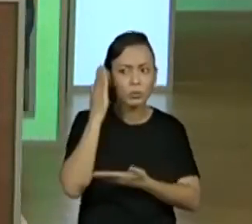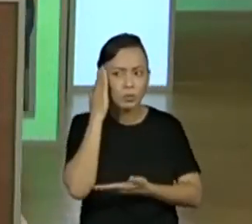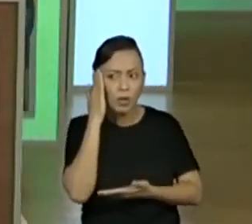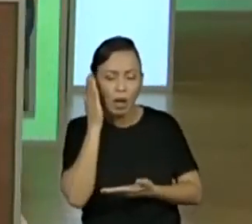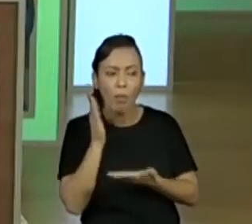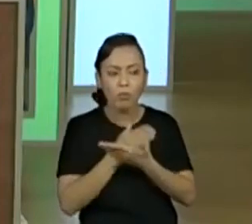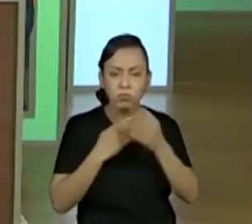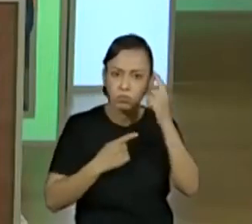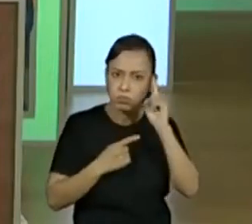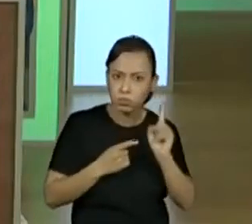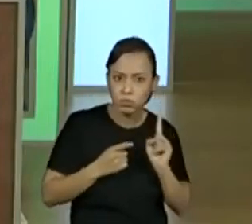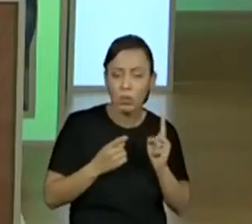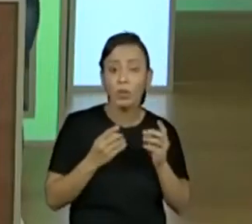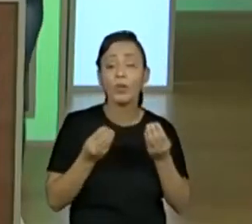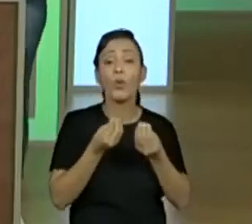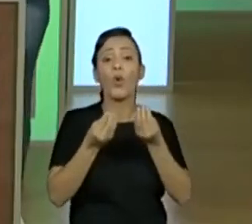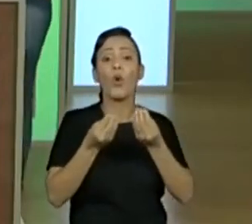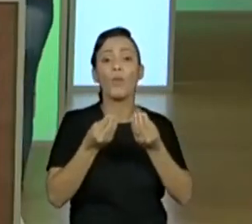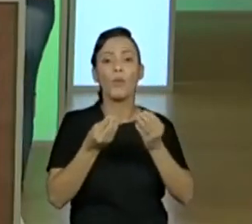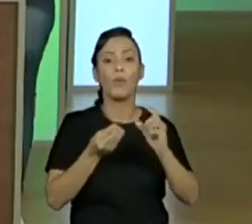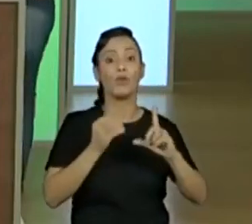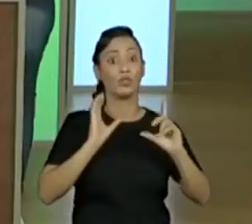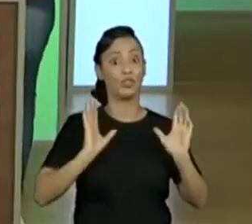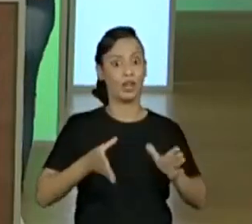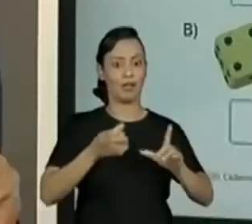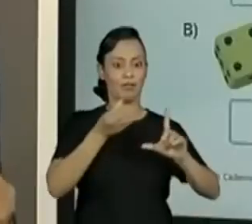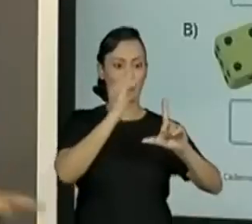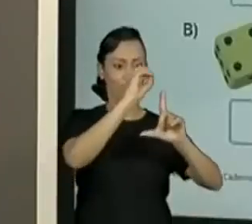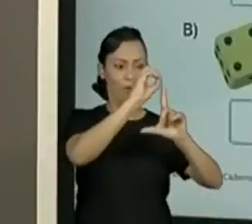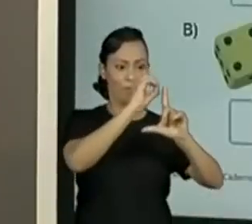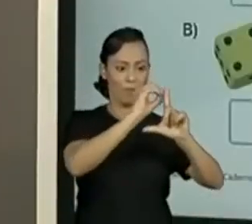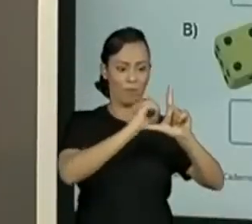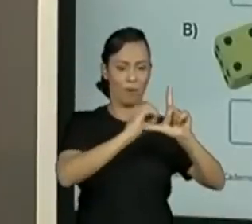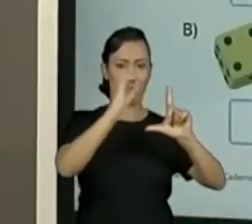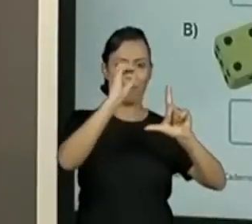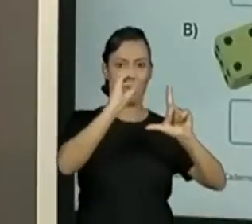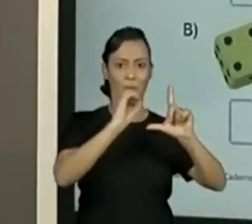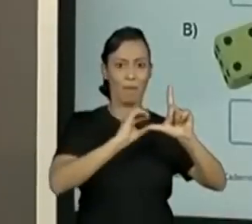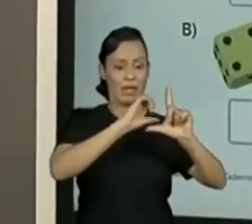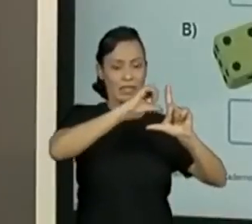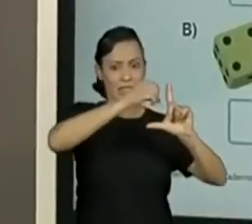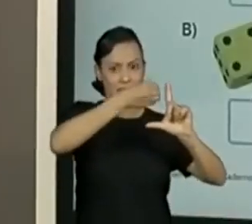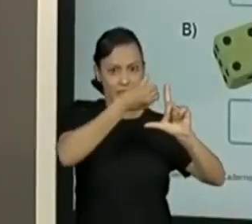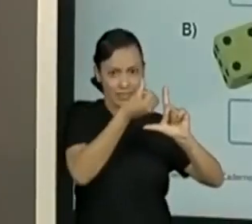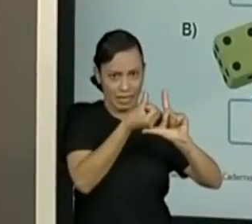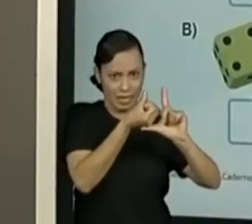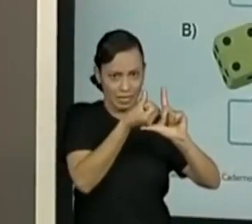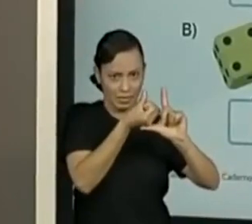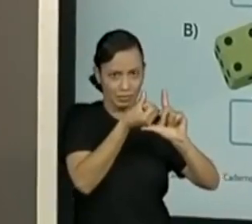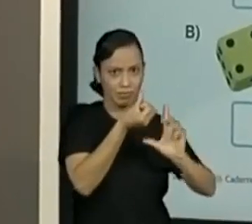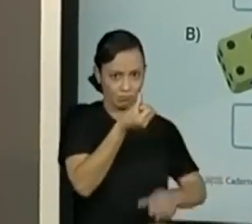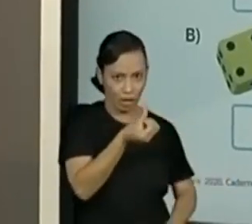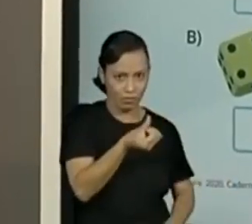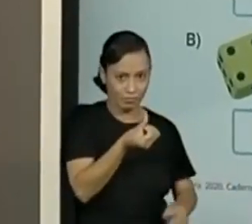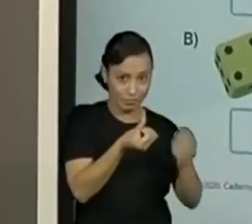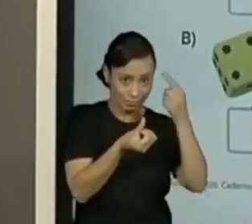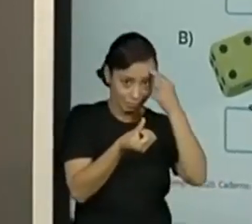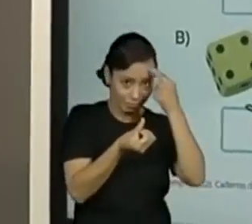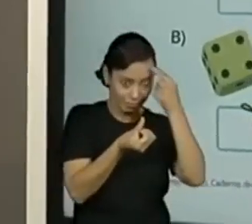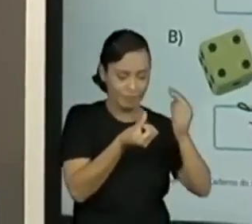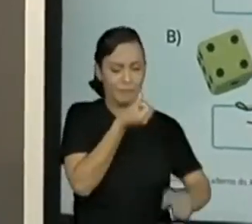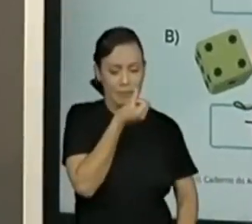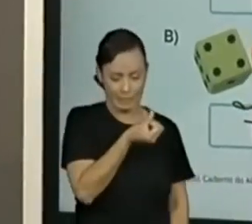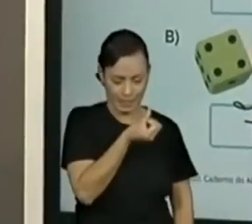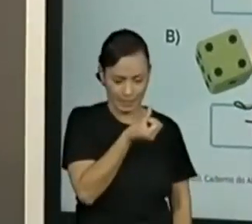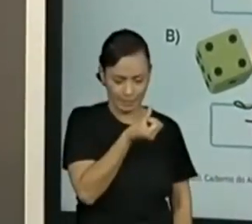a gente pega lá. Qual é o maior número mesmo? O seis. O seis. Então, eu vou colocar o seis lá na cabeça. Não é? Qual é o